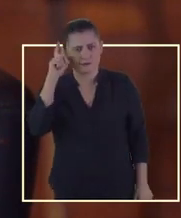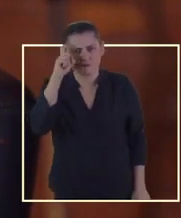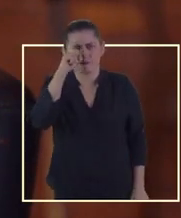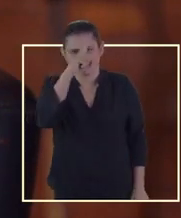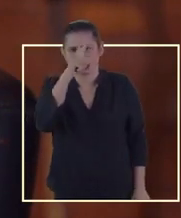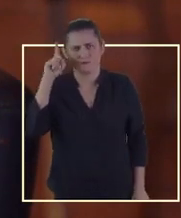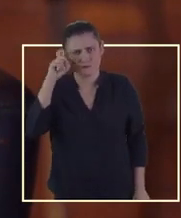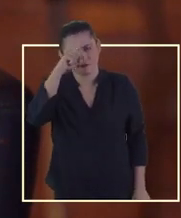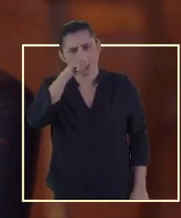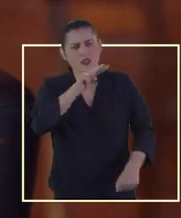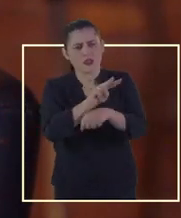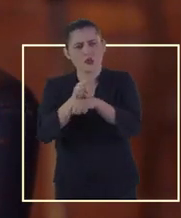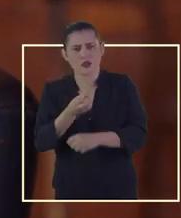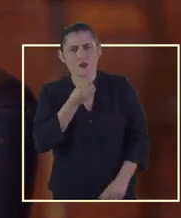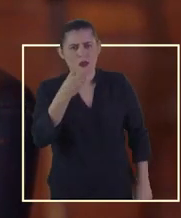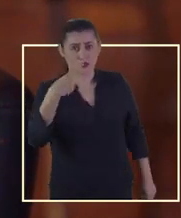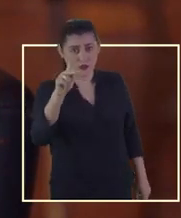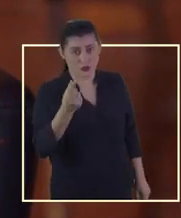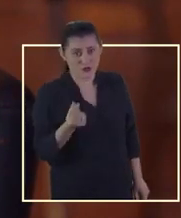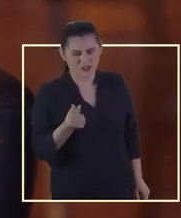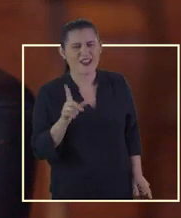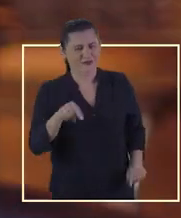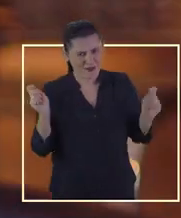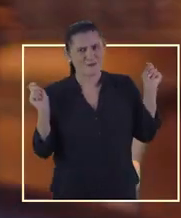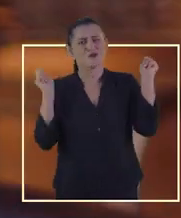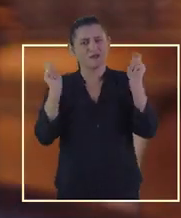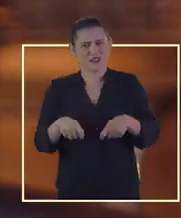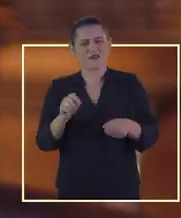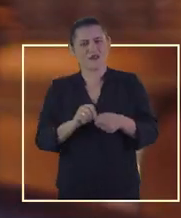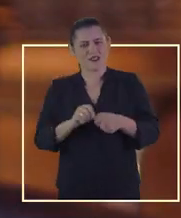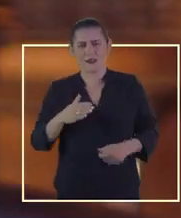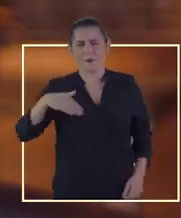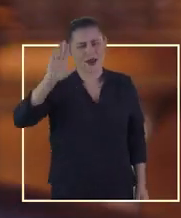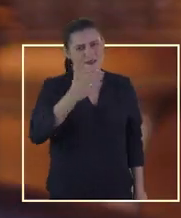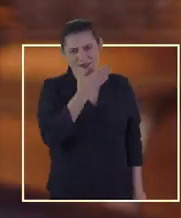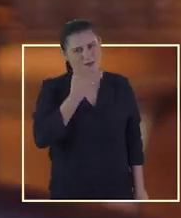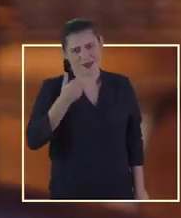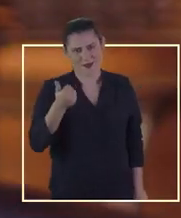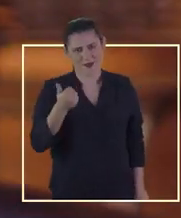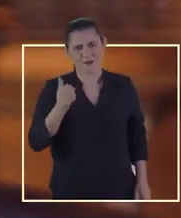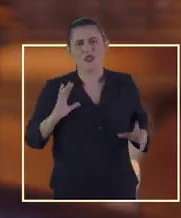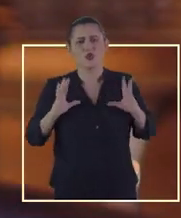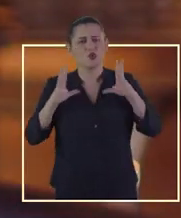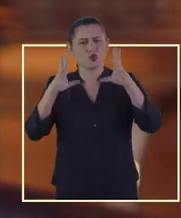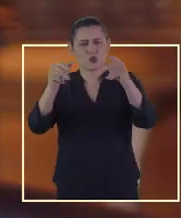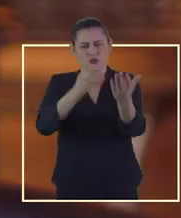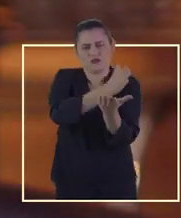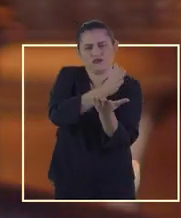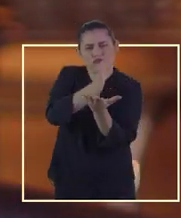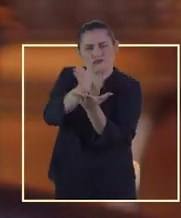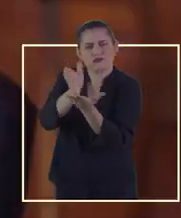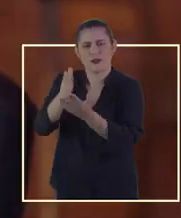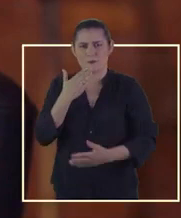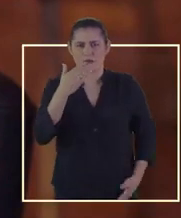tantas dificuldades, que cuidando bem do seu dinheiro, é possível fazer mais e melhor em todas